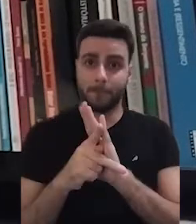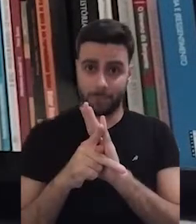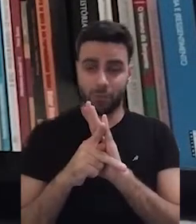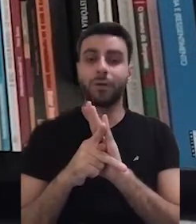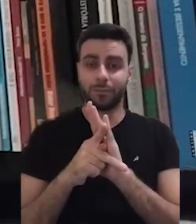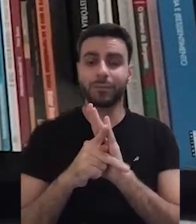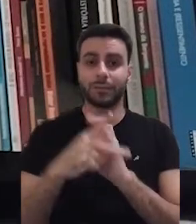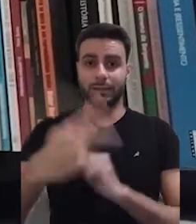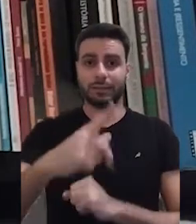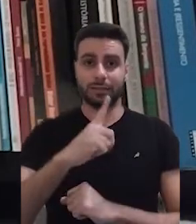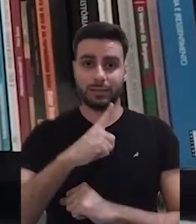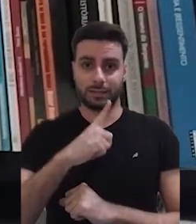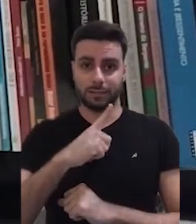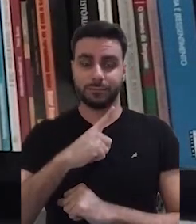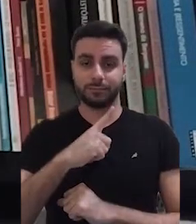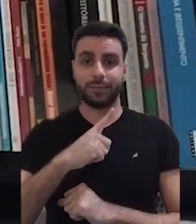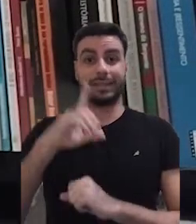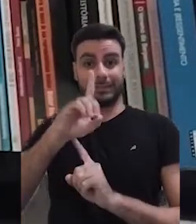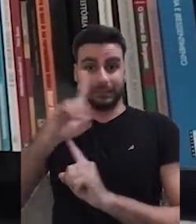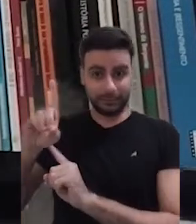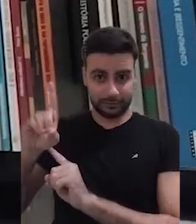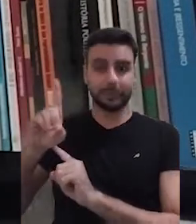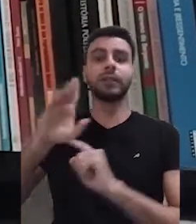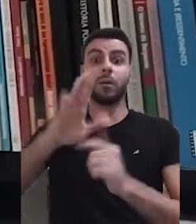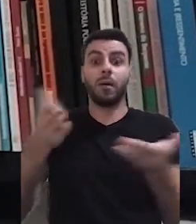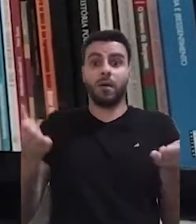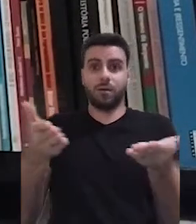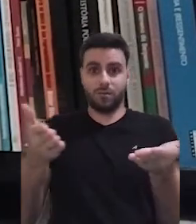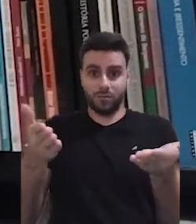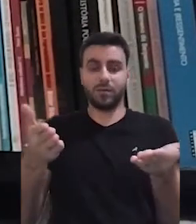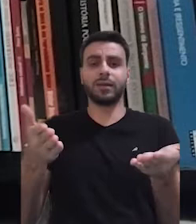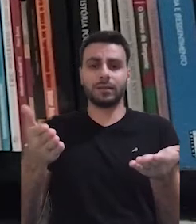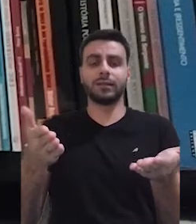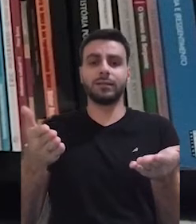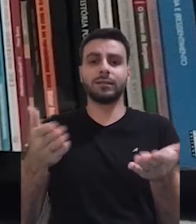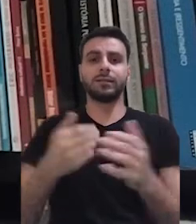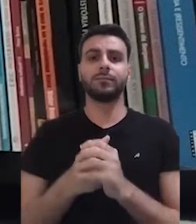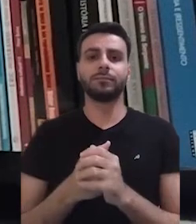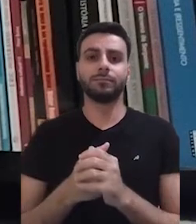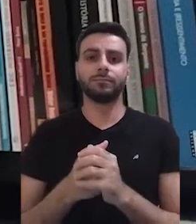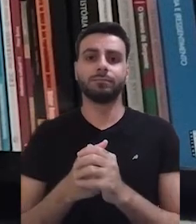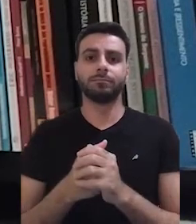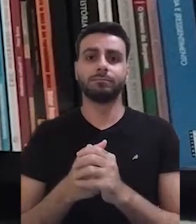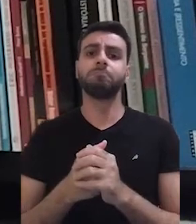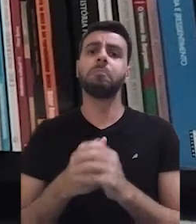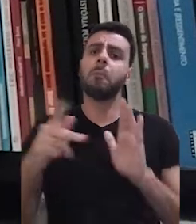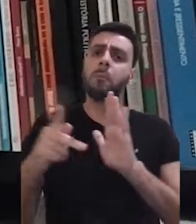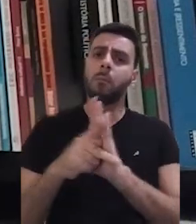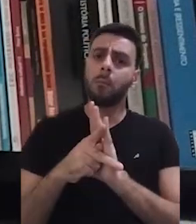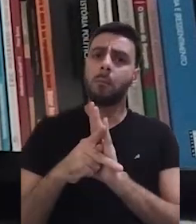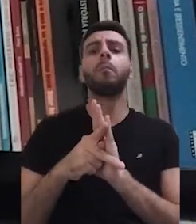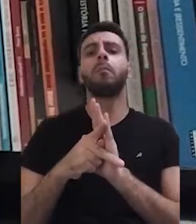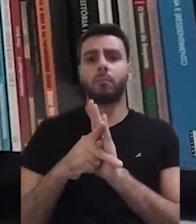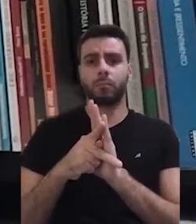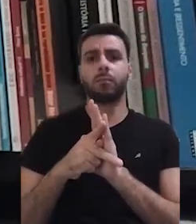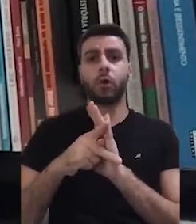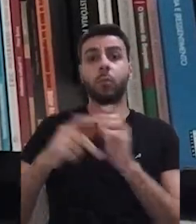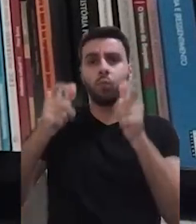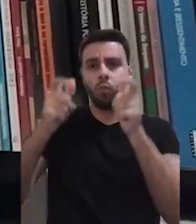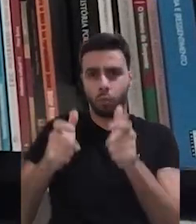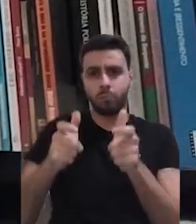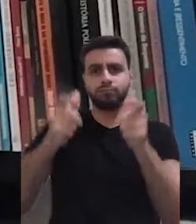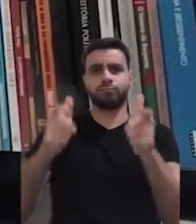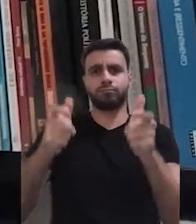são os impactos de ideias, movimentos e organizações de extrema-direita ainda na atualidade, seja em caráter